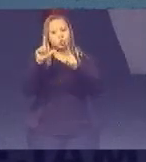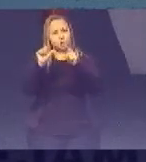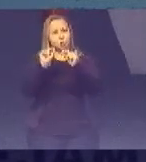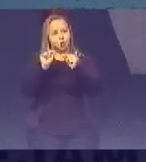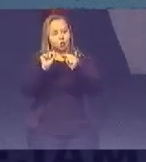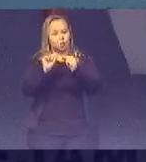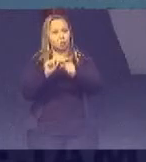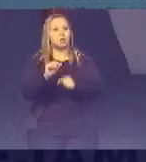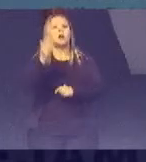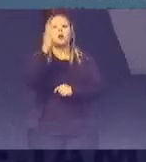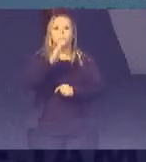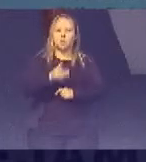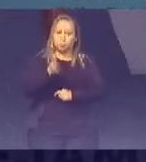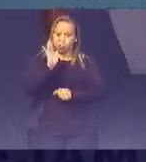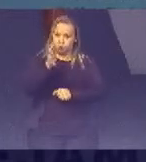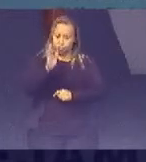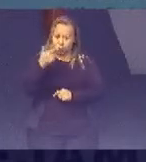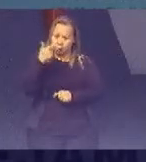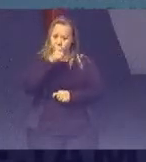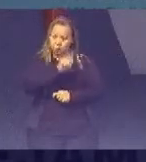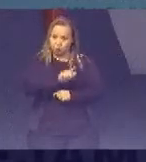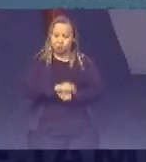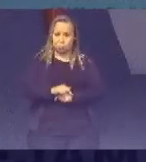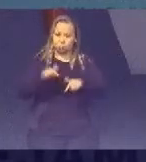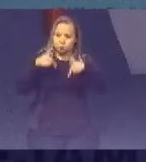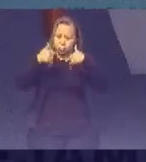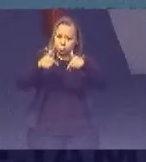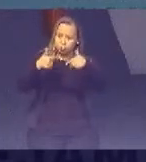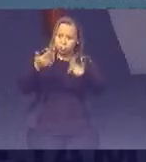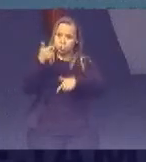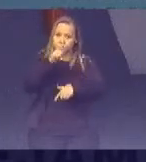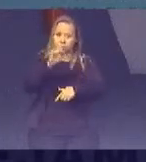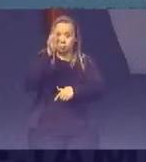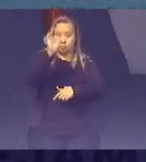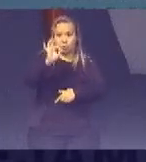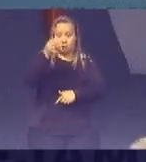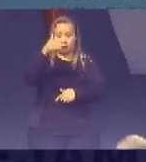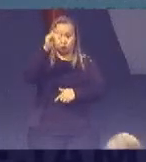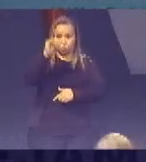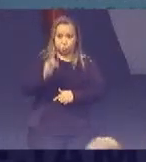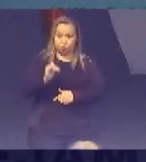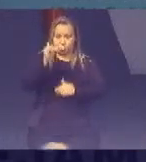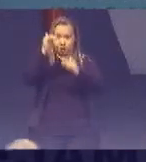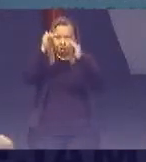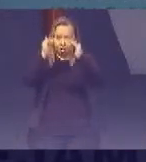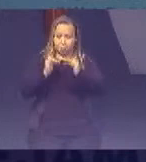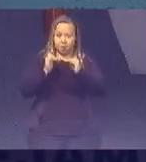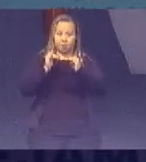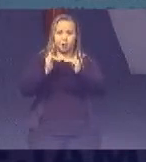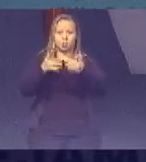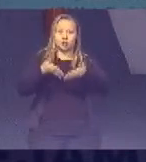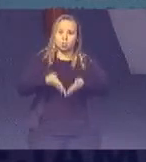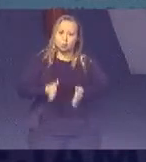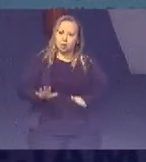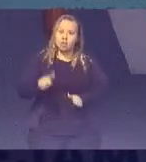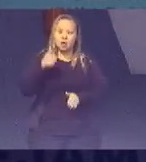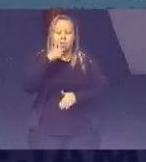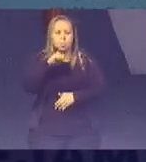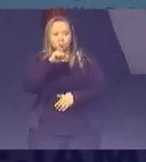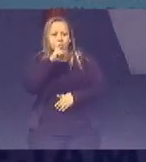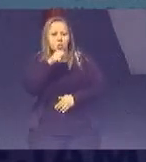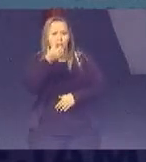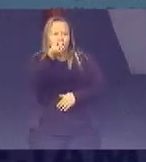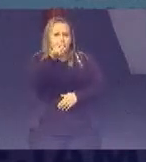Já Quando a gente Estava fazendo Esse exercício Já tinha uma taxa Menor que essa Nossa taxa De mortalidade Materna Já era 62